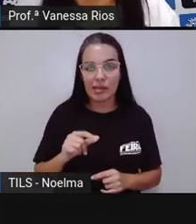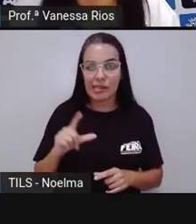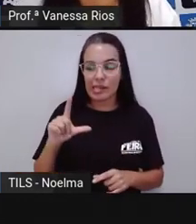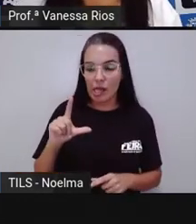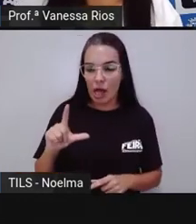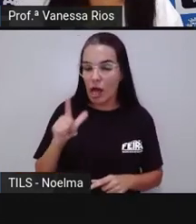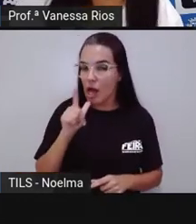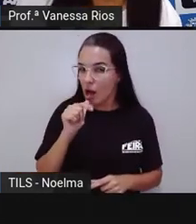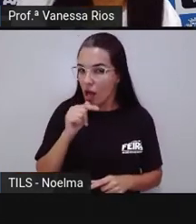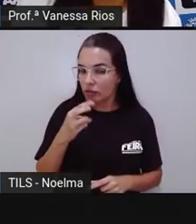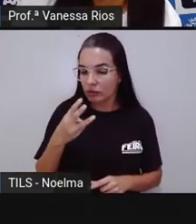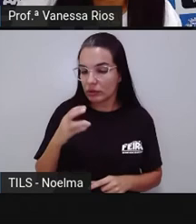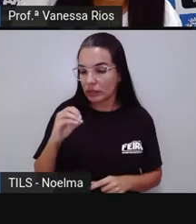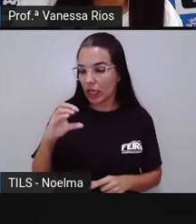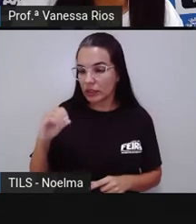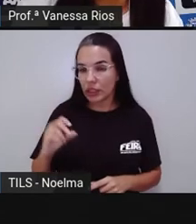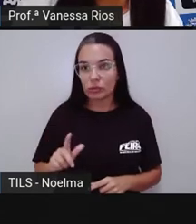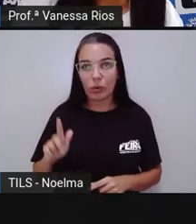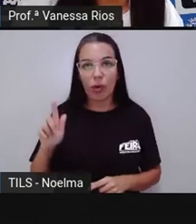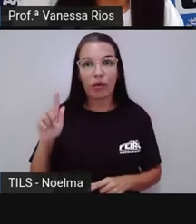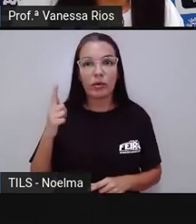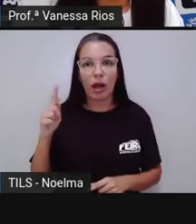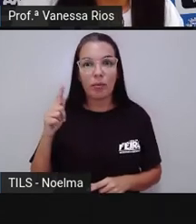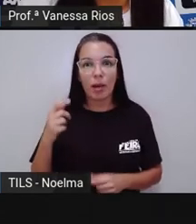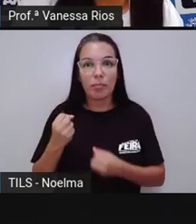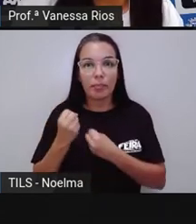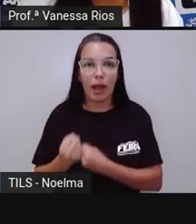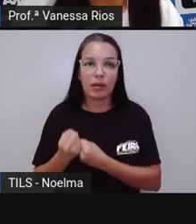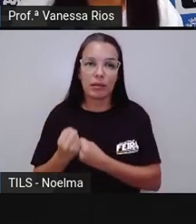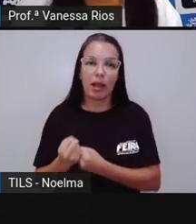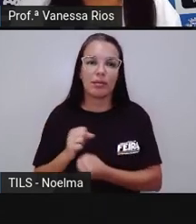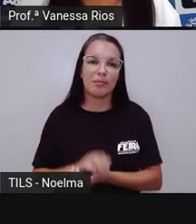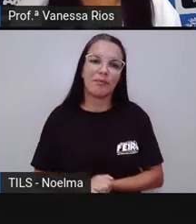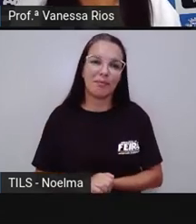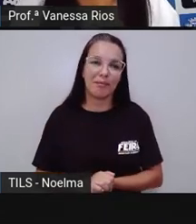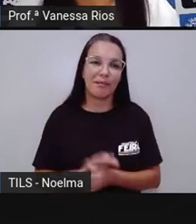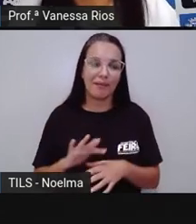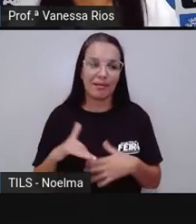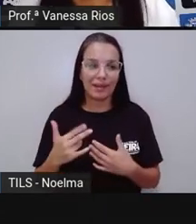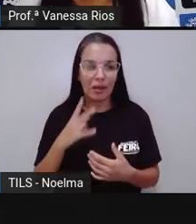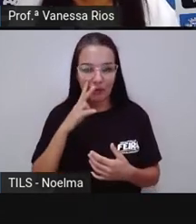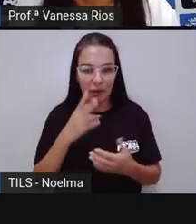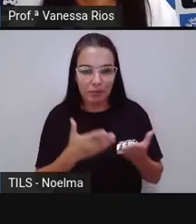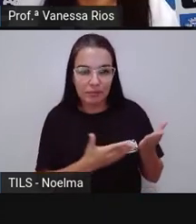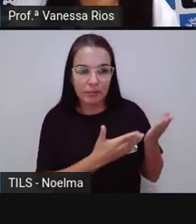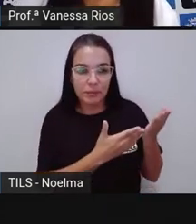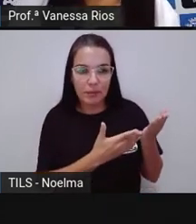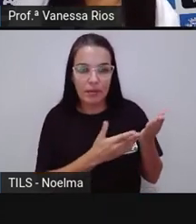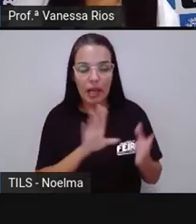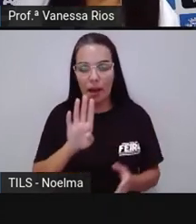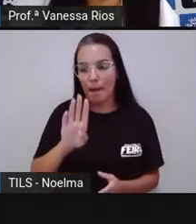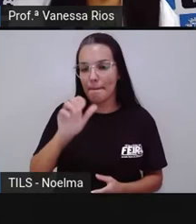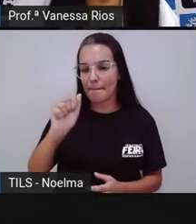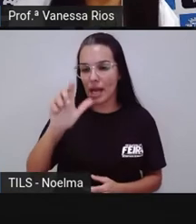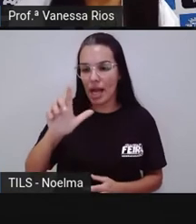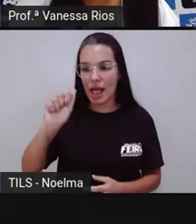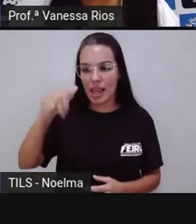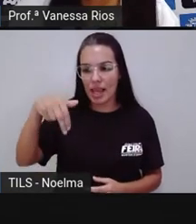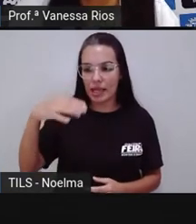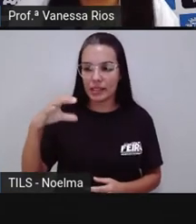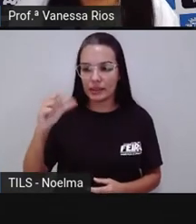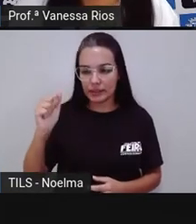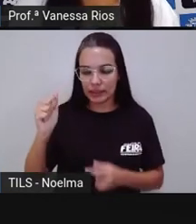morto possui, por exemplo, gramas de sal. E aí é através da balança que a gente consegue observar essa